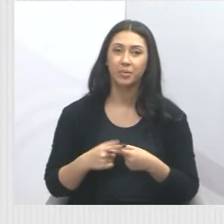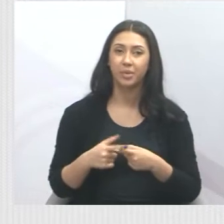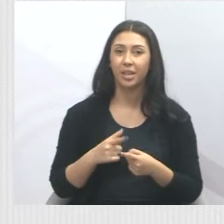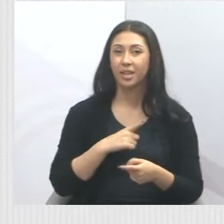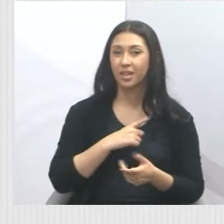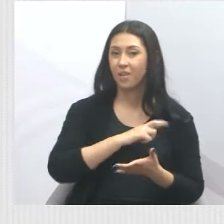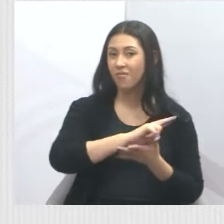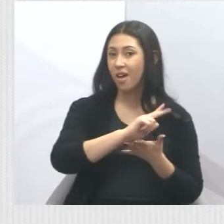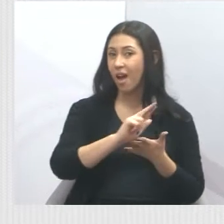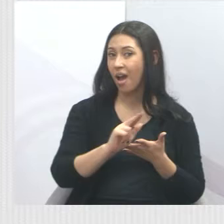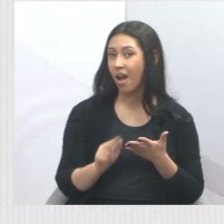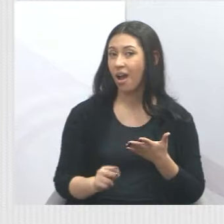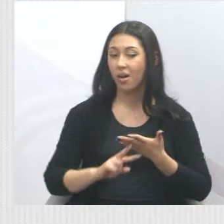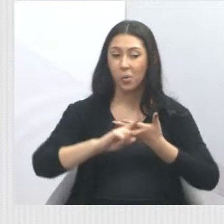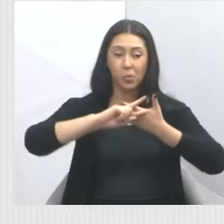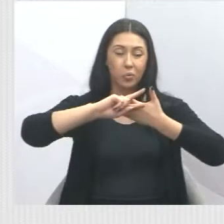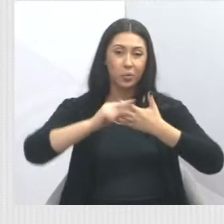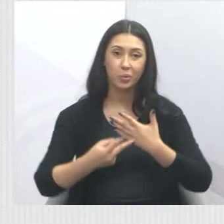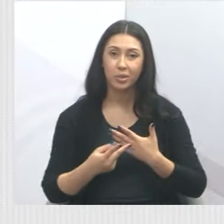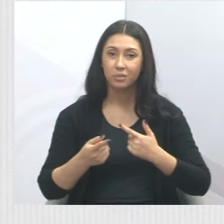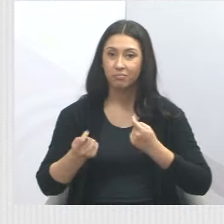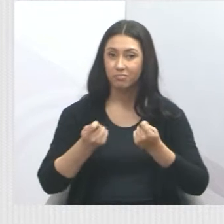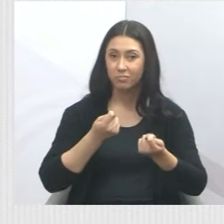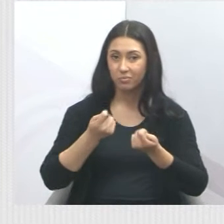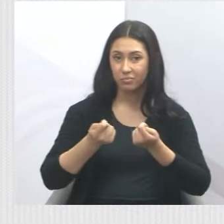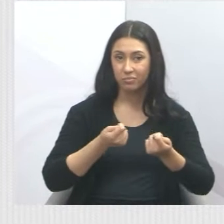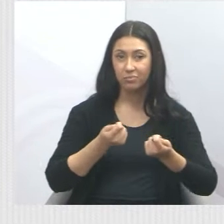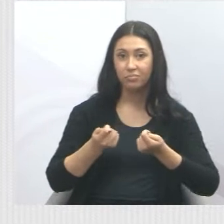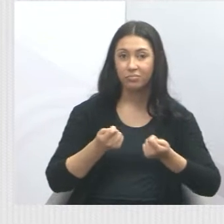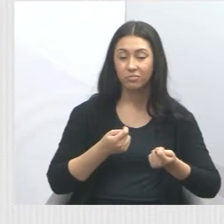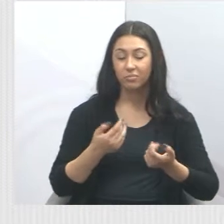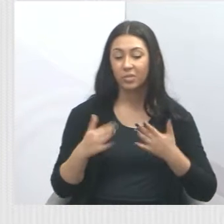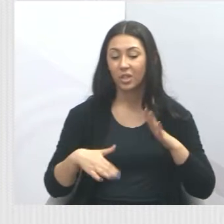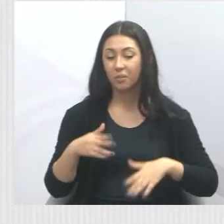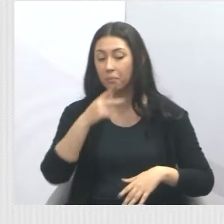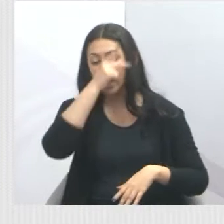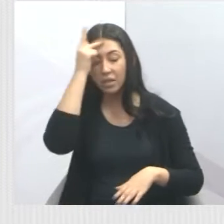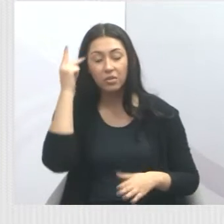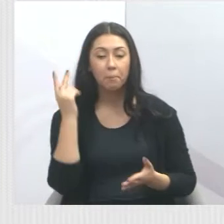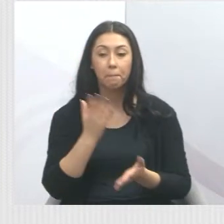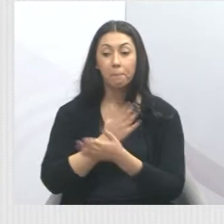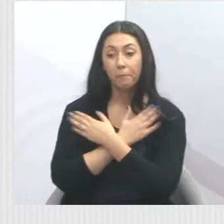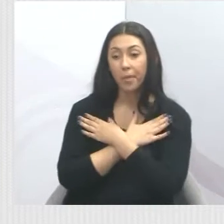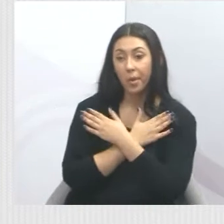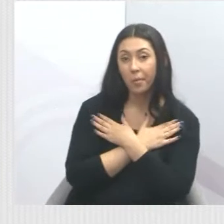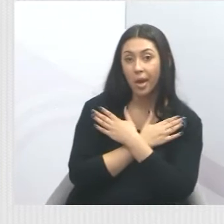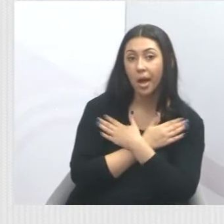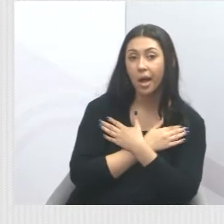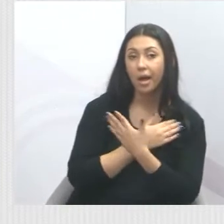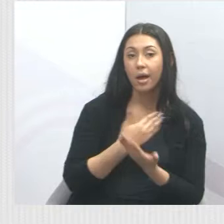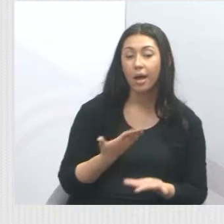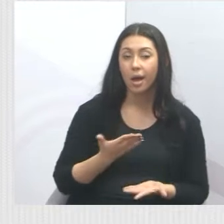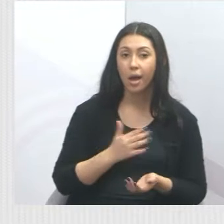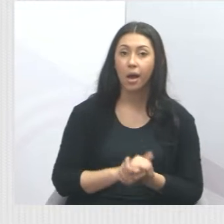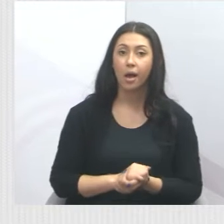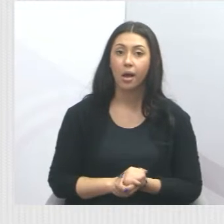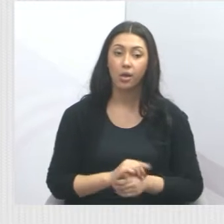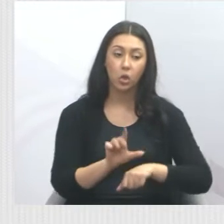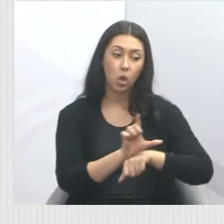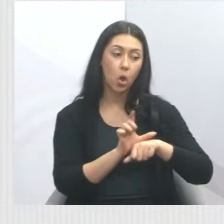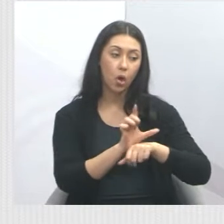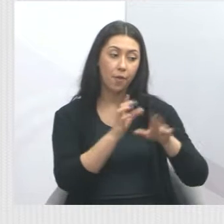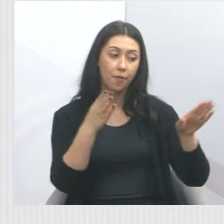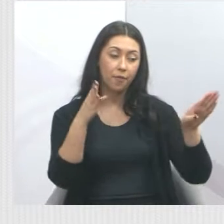vários reflexos da atividade econômica, então as pessoas perderam o emprego, fecharam o comércio, fecharam o seu pequeno